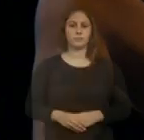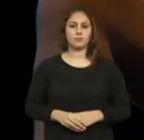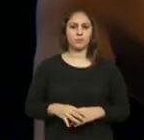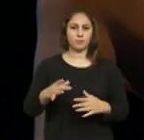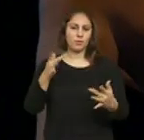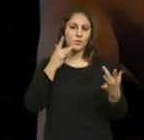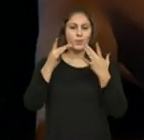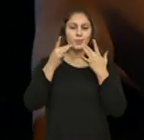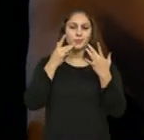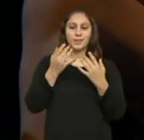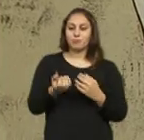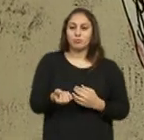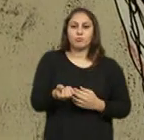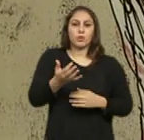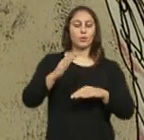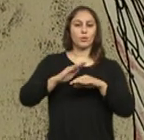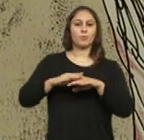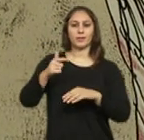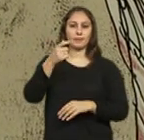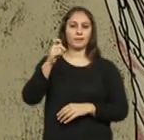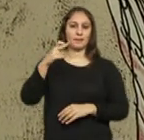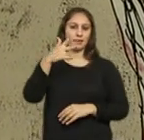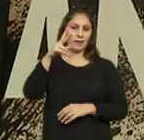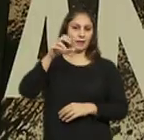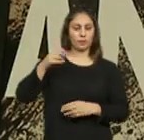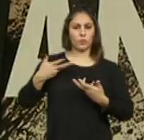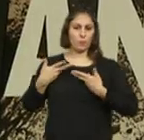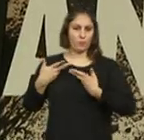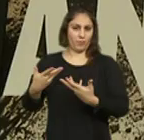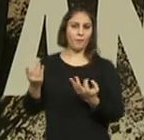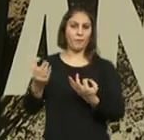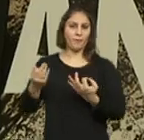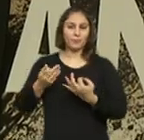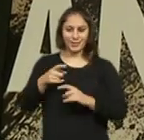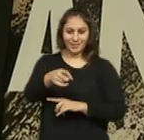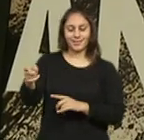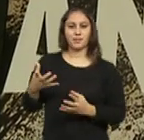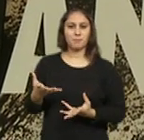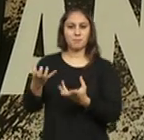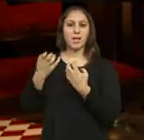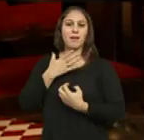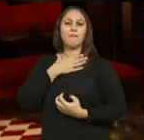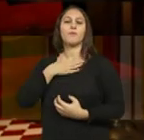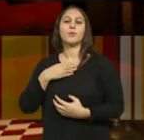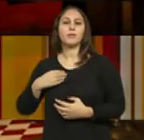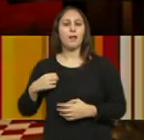Essa peça surgiu de um convite, já em primeiro do Teatrão, que tinha a vontade de interrogar-se